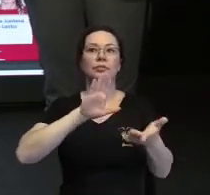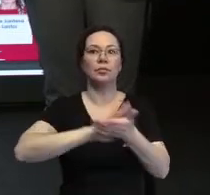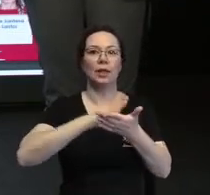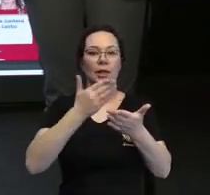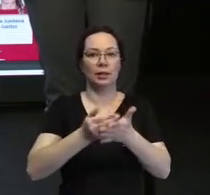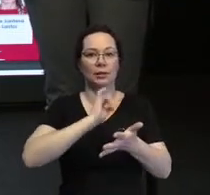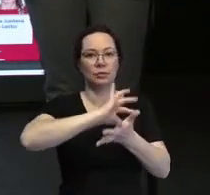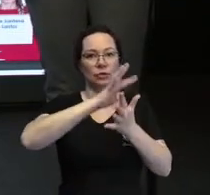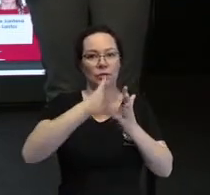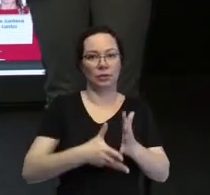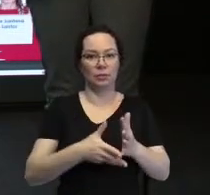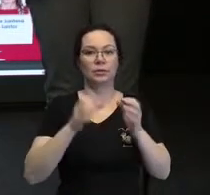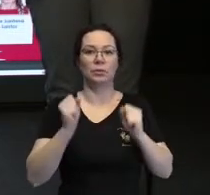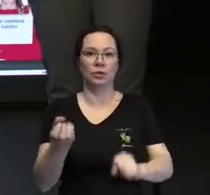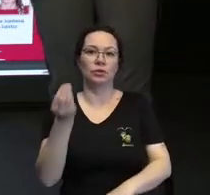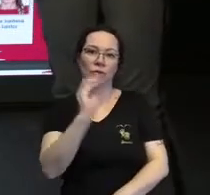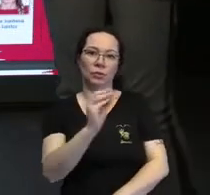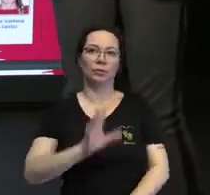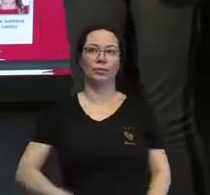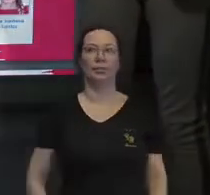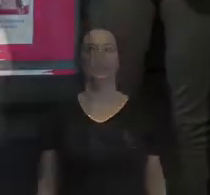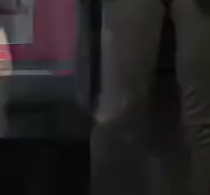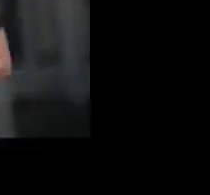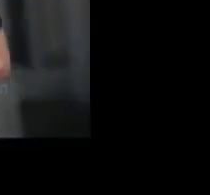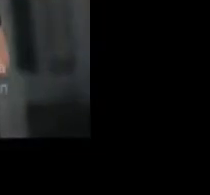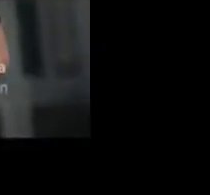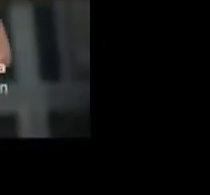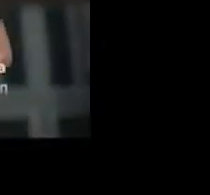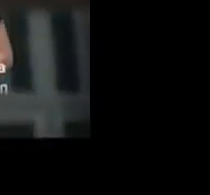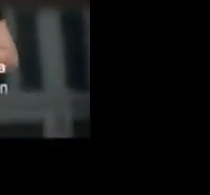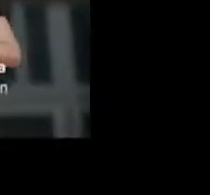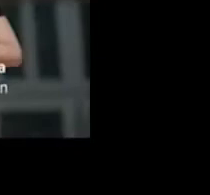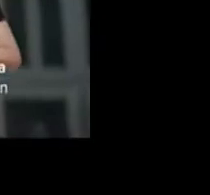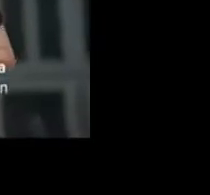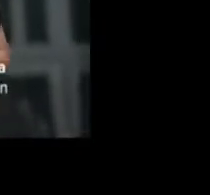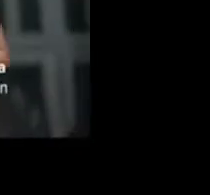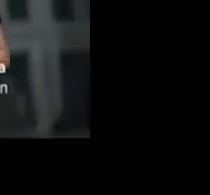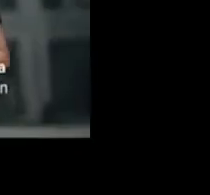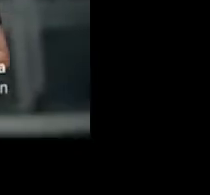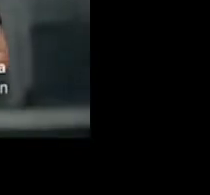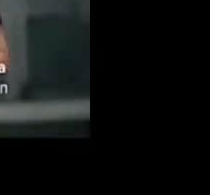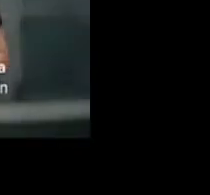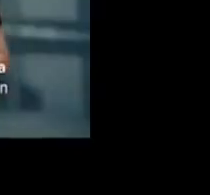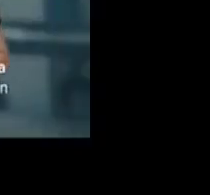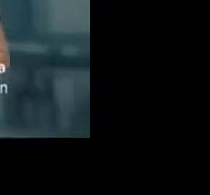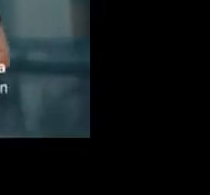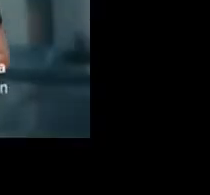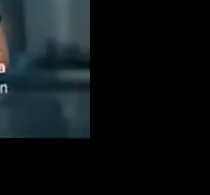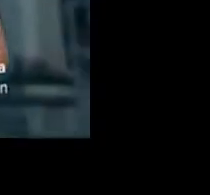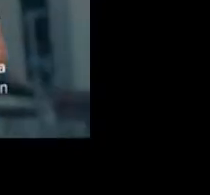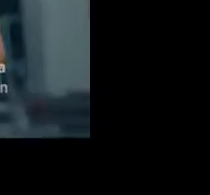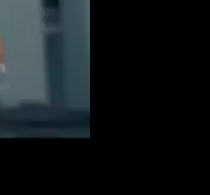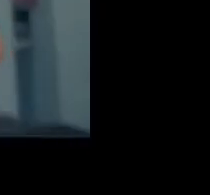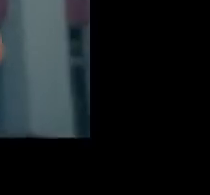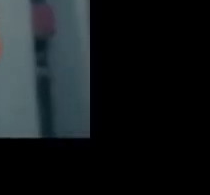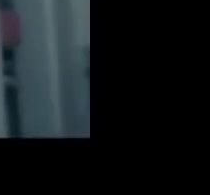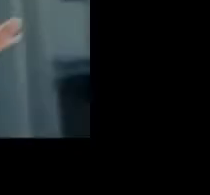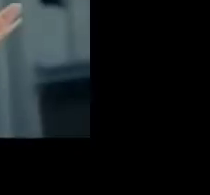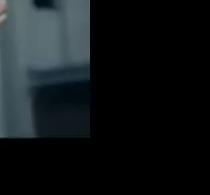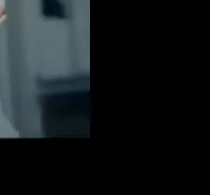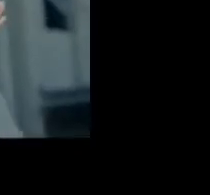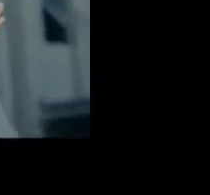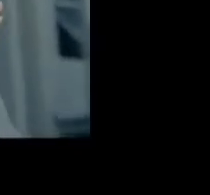de Libras. Podem colocar, por favor. Eu sou diferente. Eu sou uma pessoa